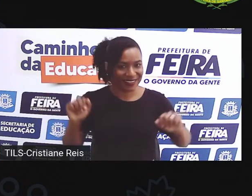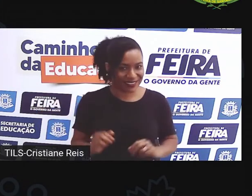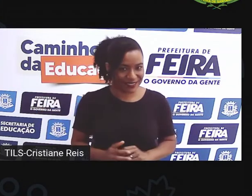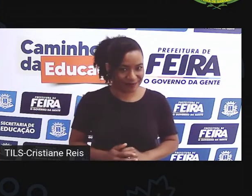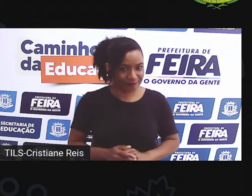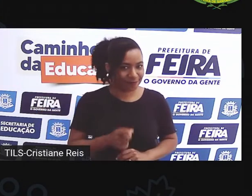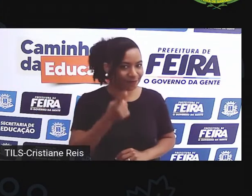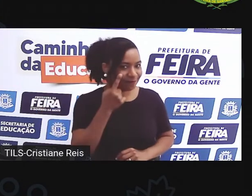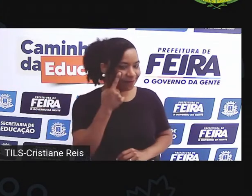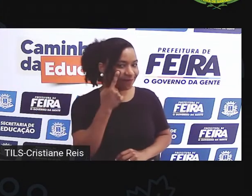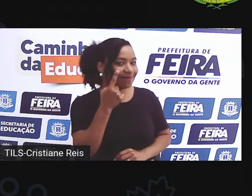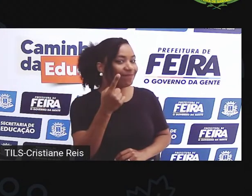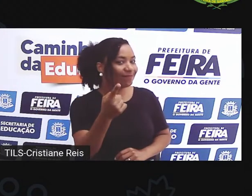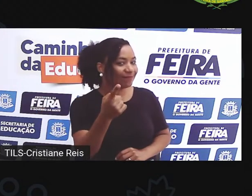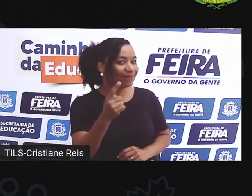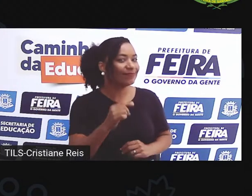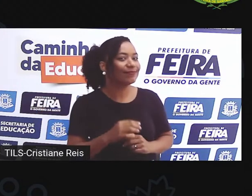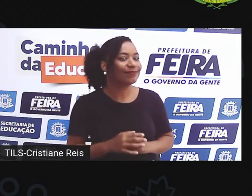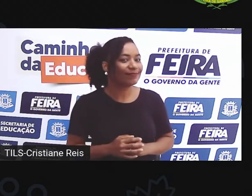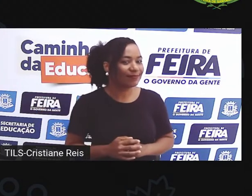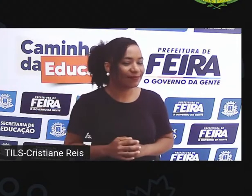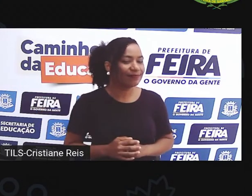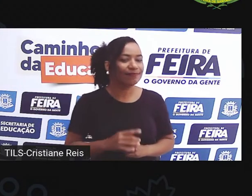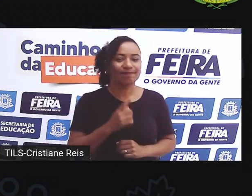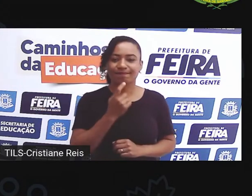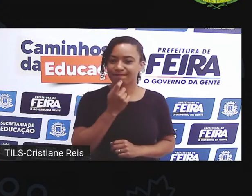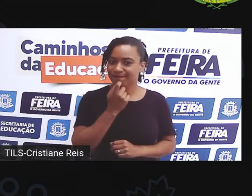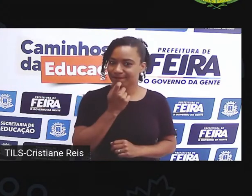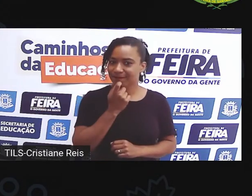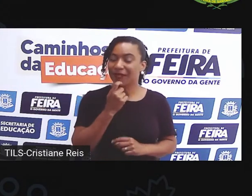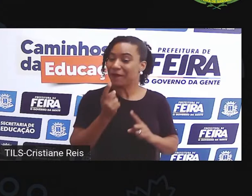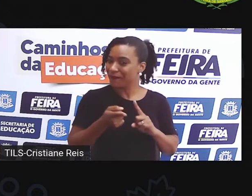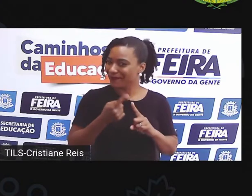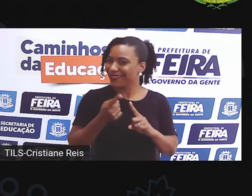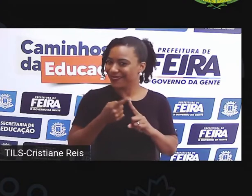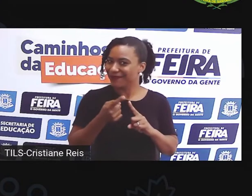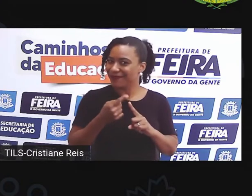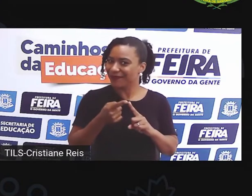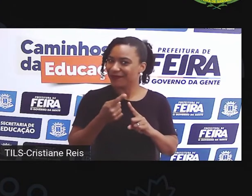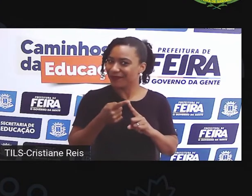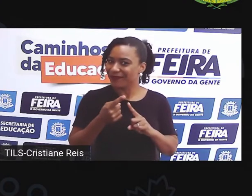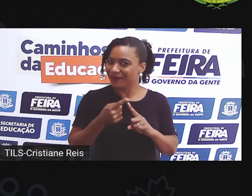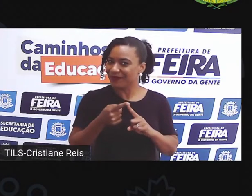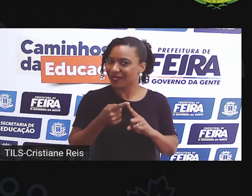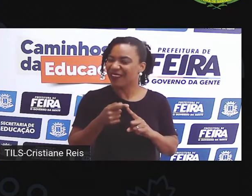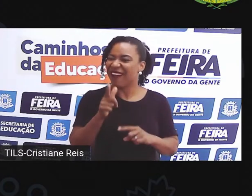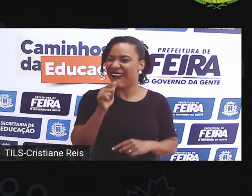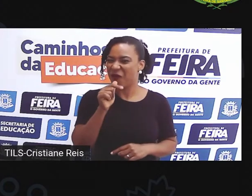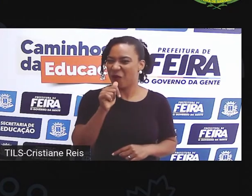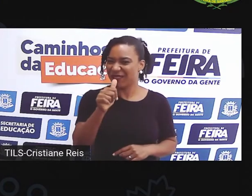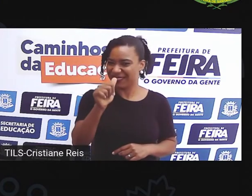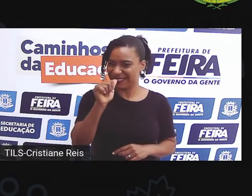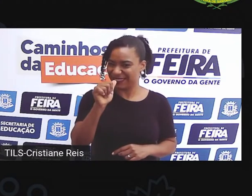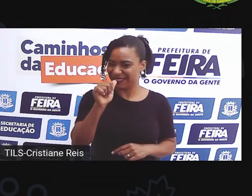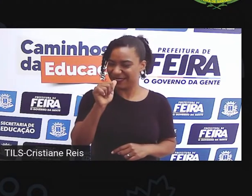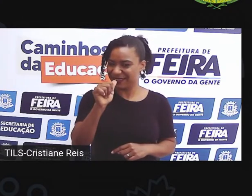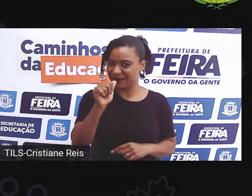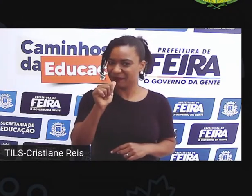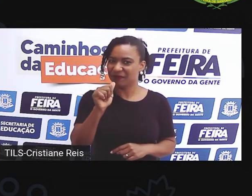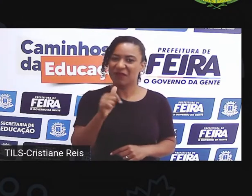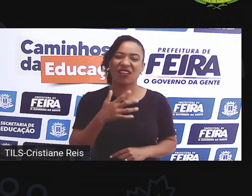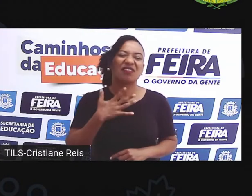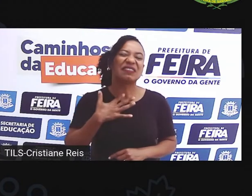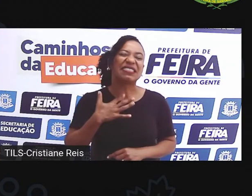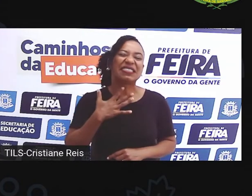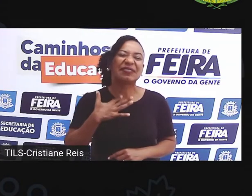Já sei. Que tal primeiro beber água? É, eu estou com um